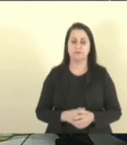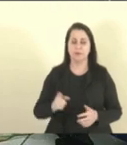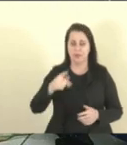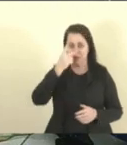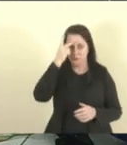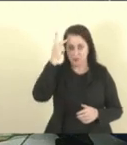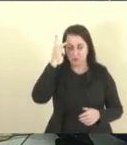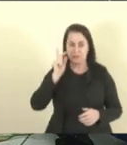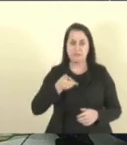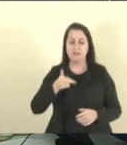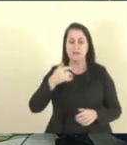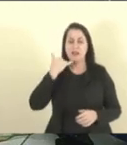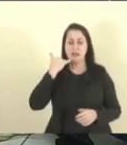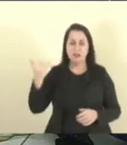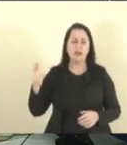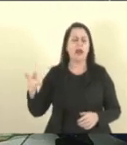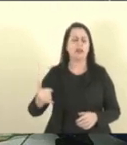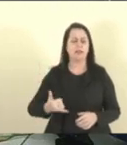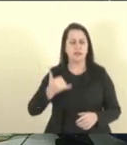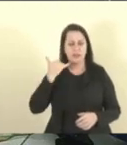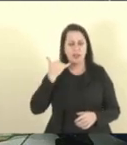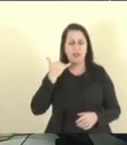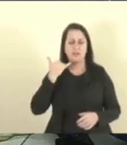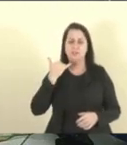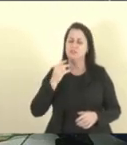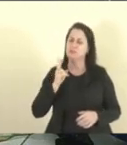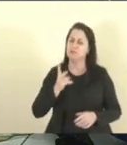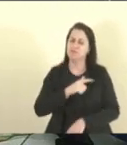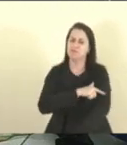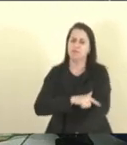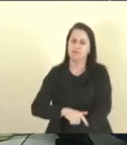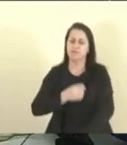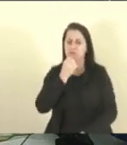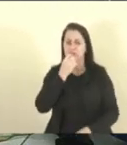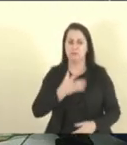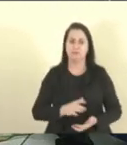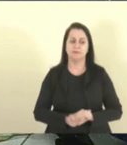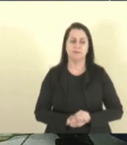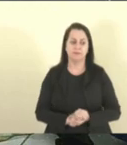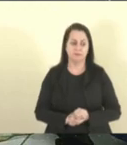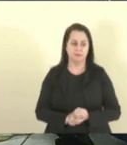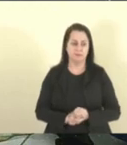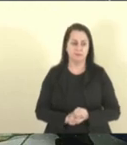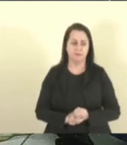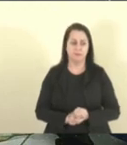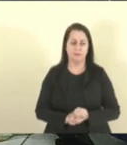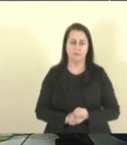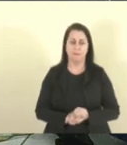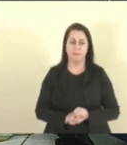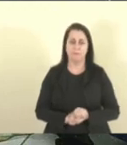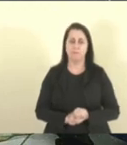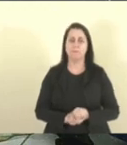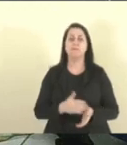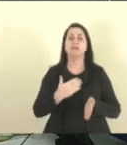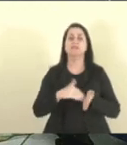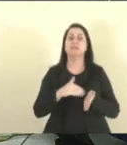liga, ele atende da melhor maneira possível, o secretário da CG,